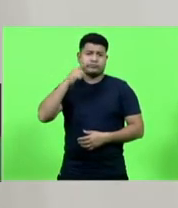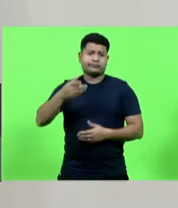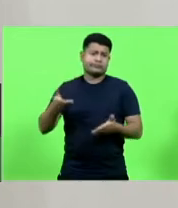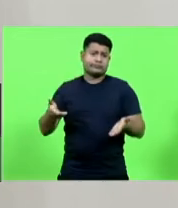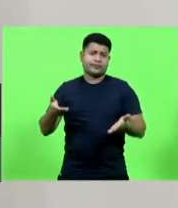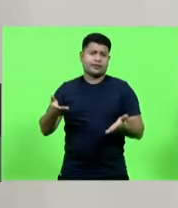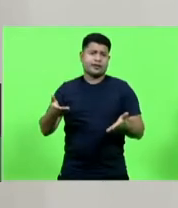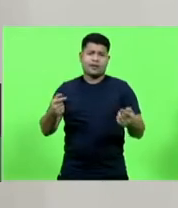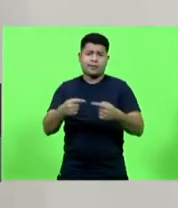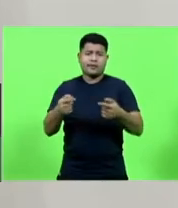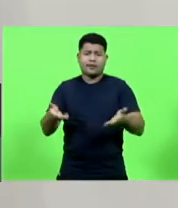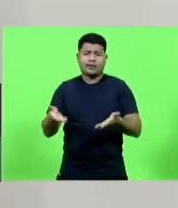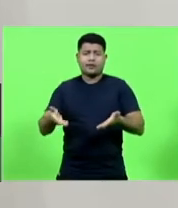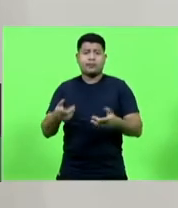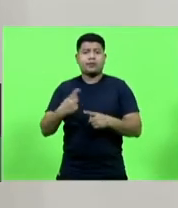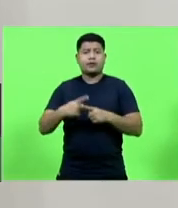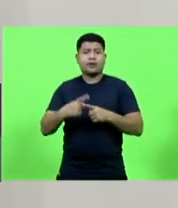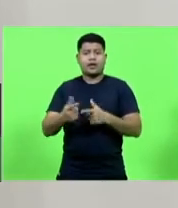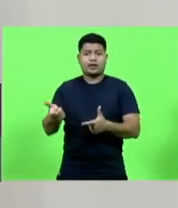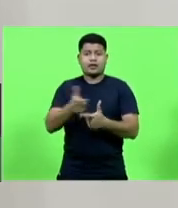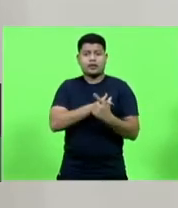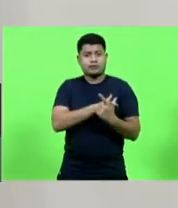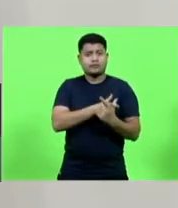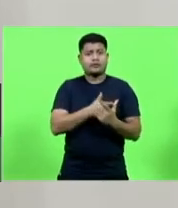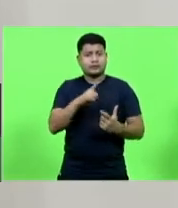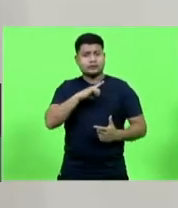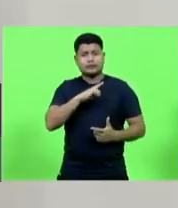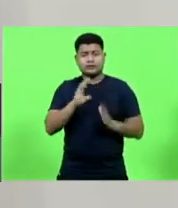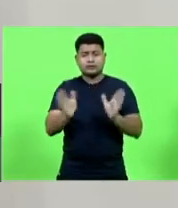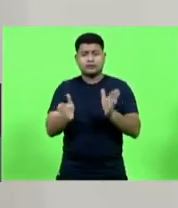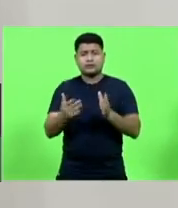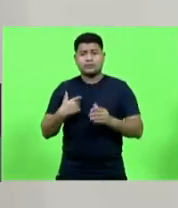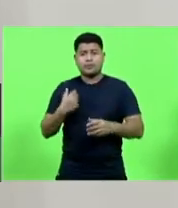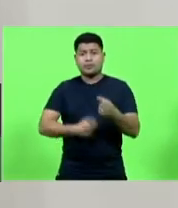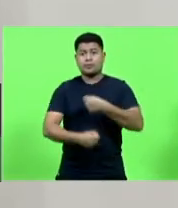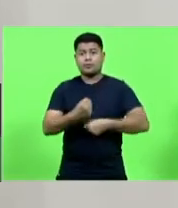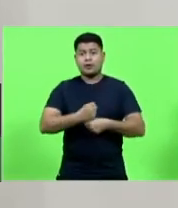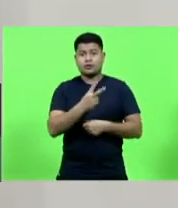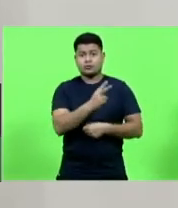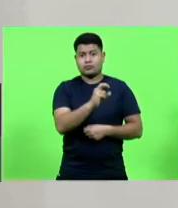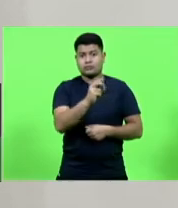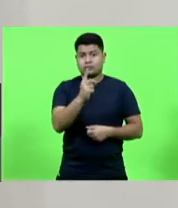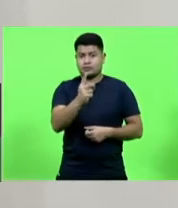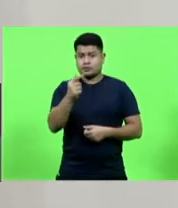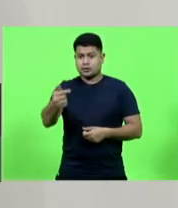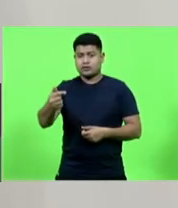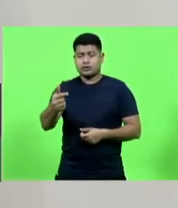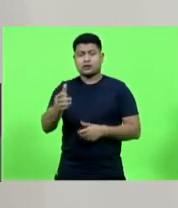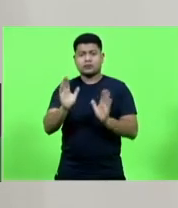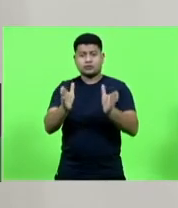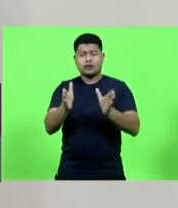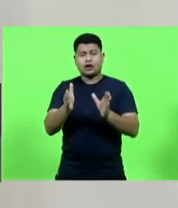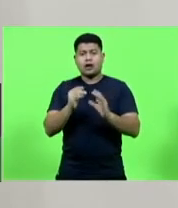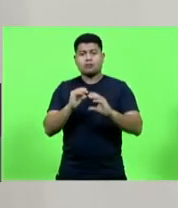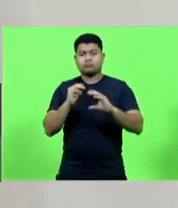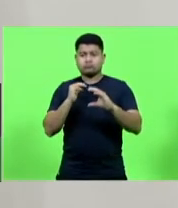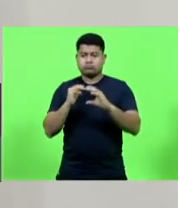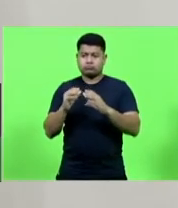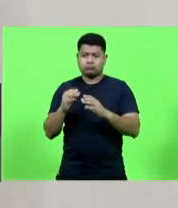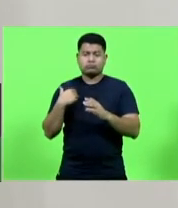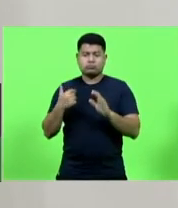Em 2017, foi apresentado um parcelamento que engloba tudo. O governo federal mandou um